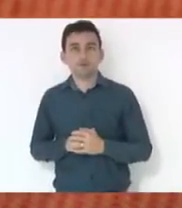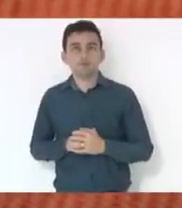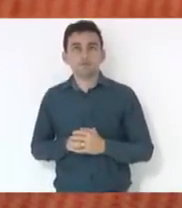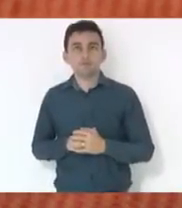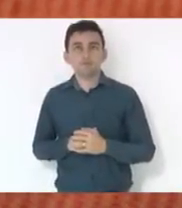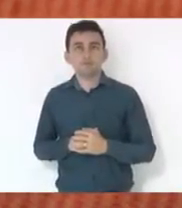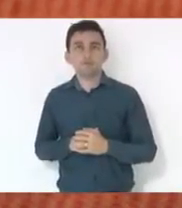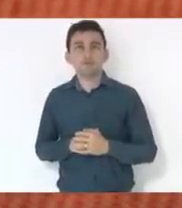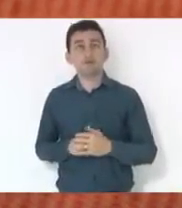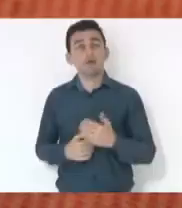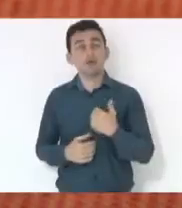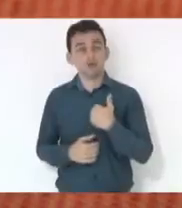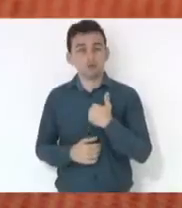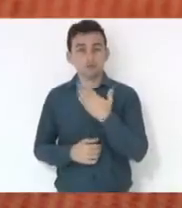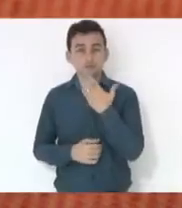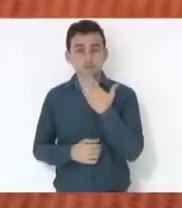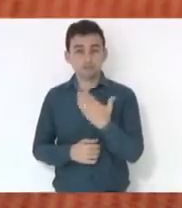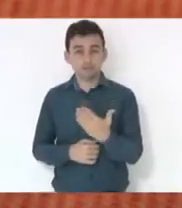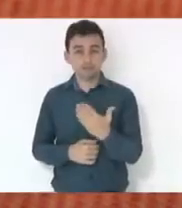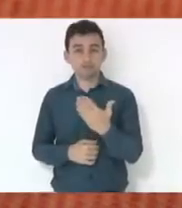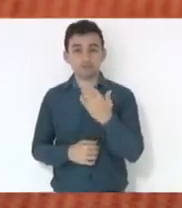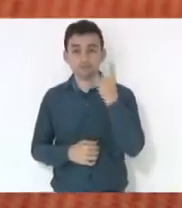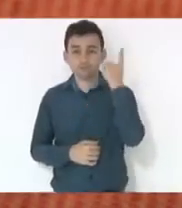Eu peço, deputado